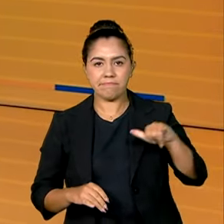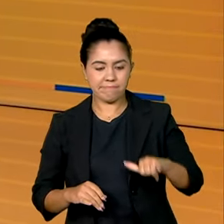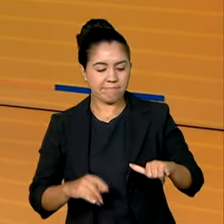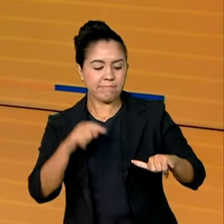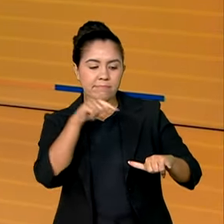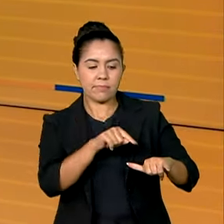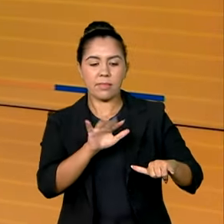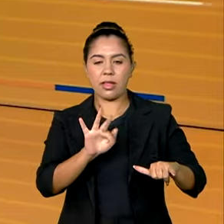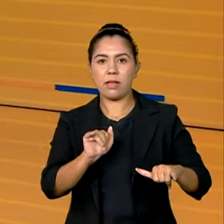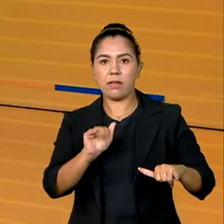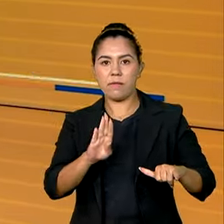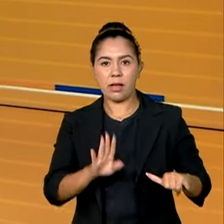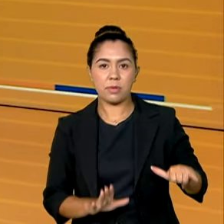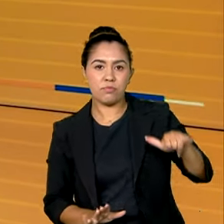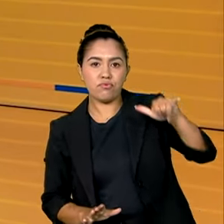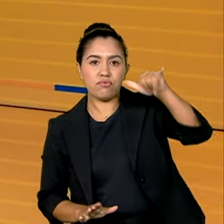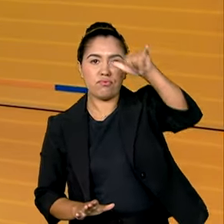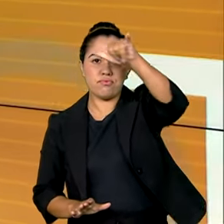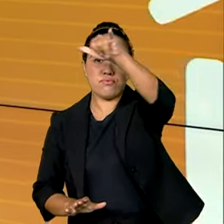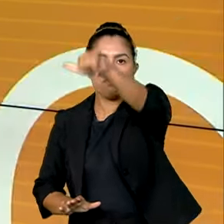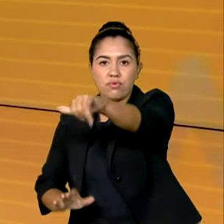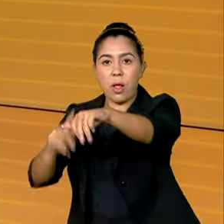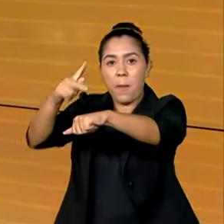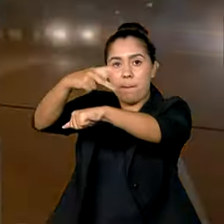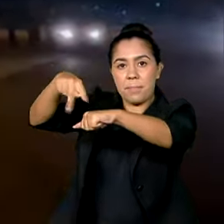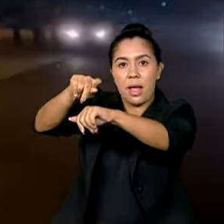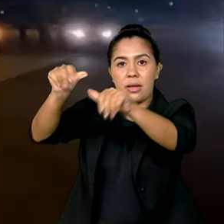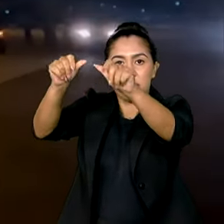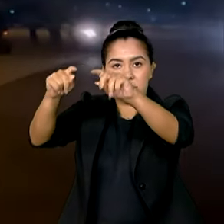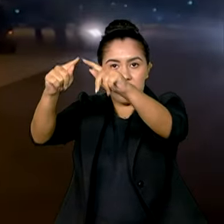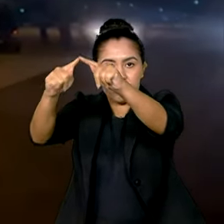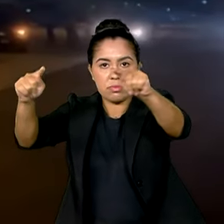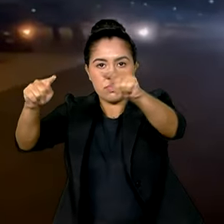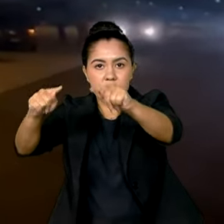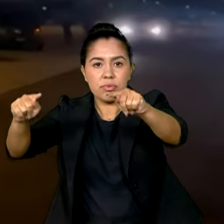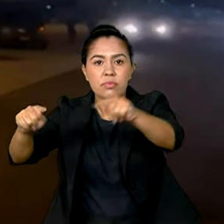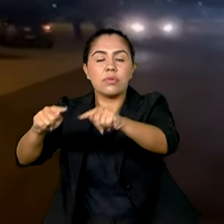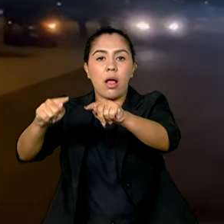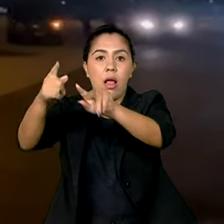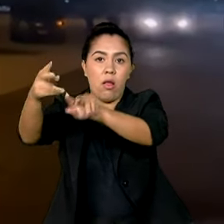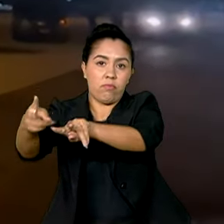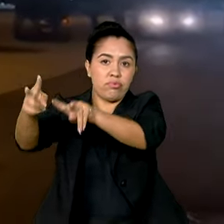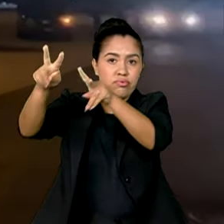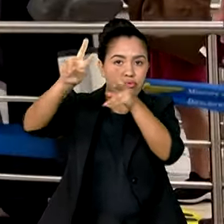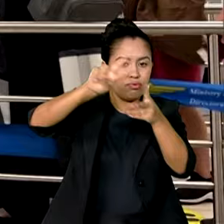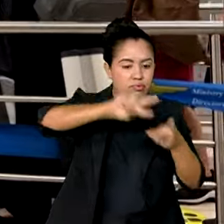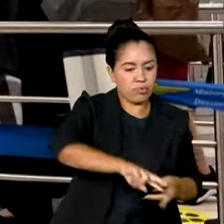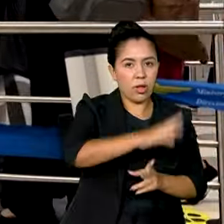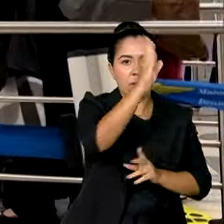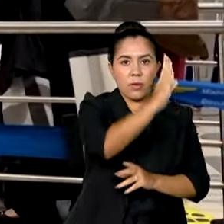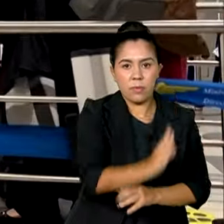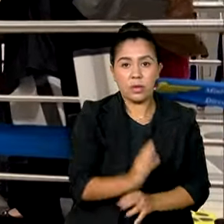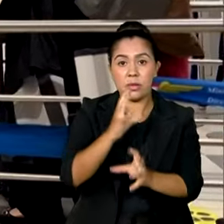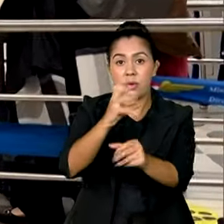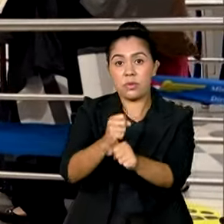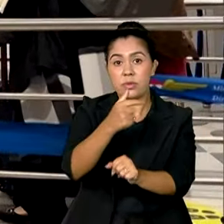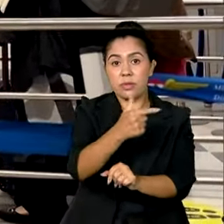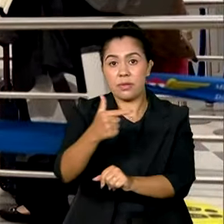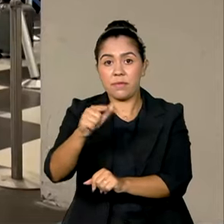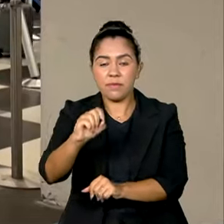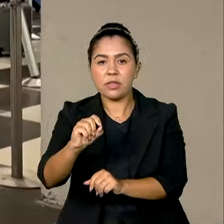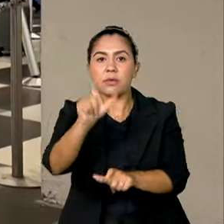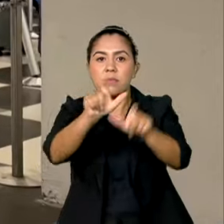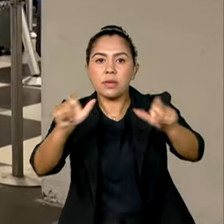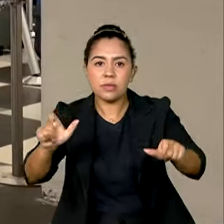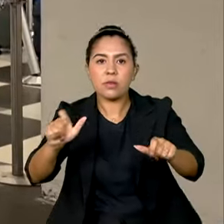O avião da FAB que vai repatriar brasileiros do Líbano deve trazer de volta ao Brasil 220 pessoas, com